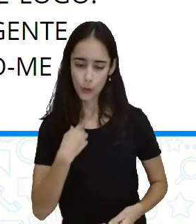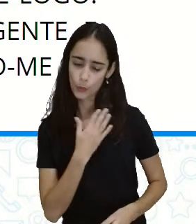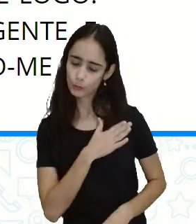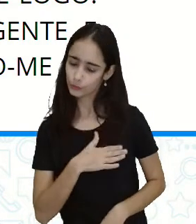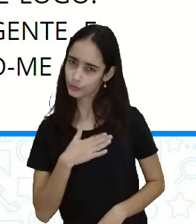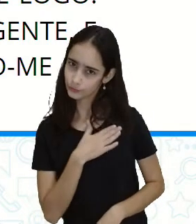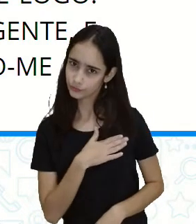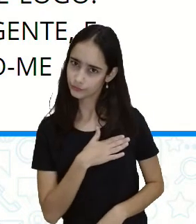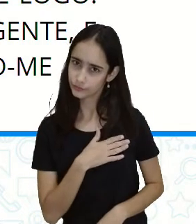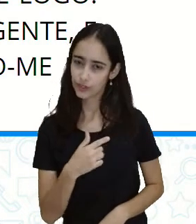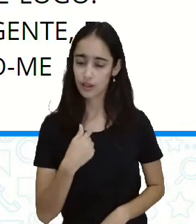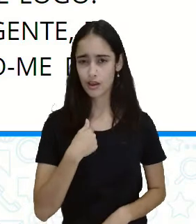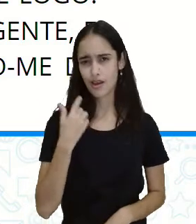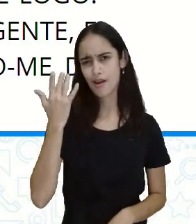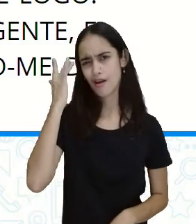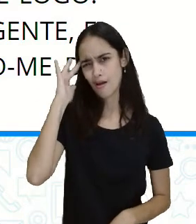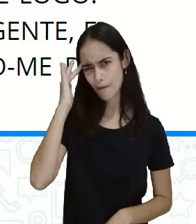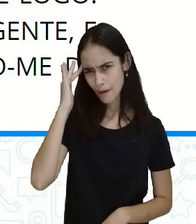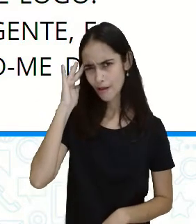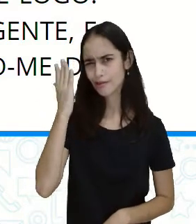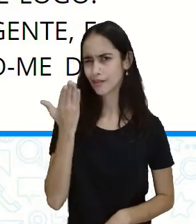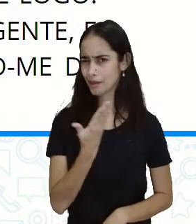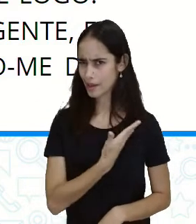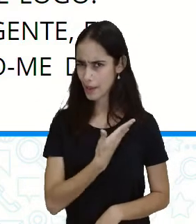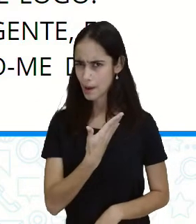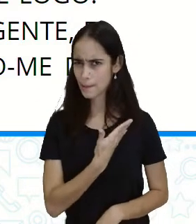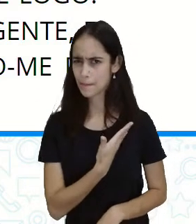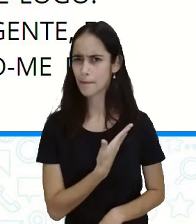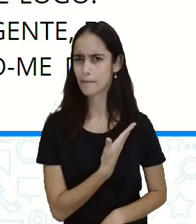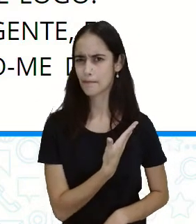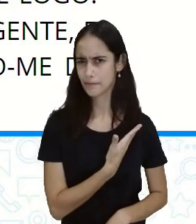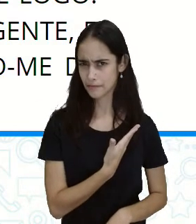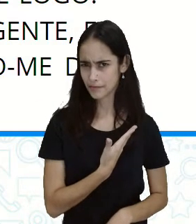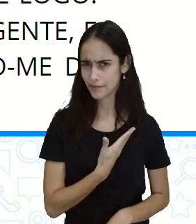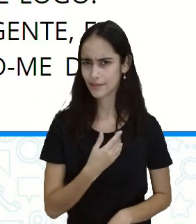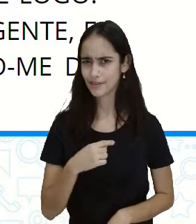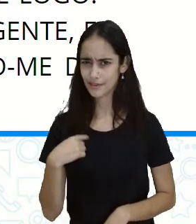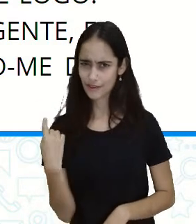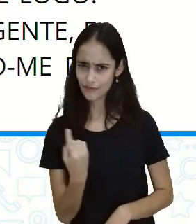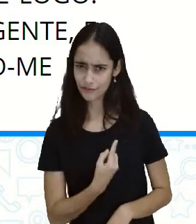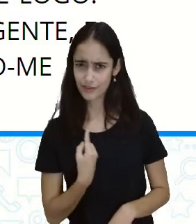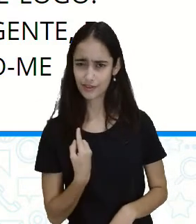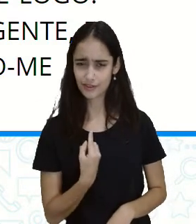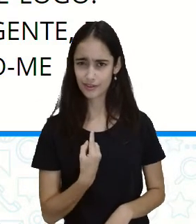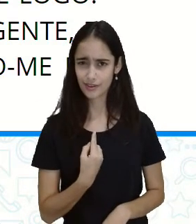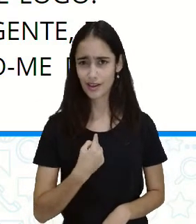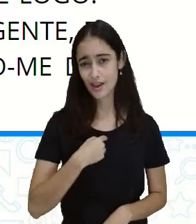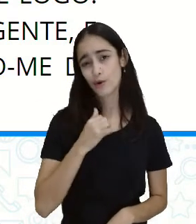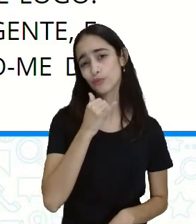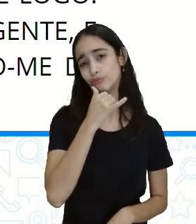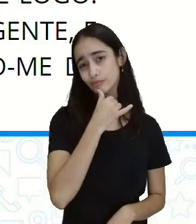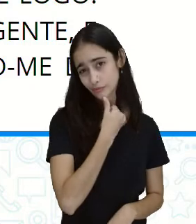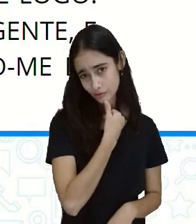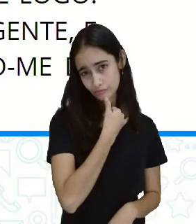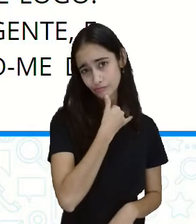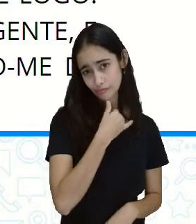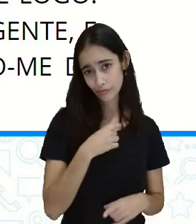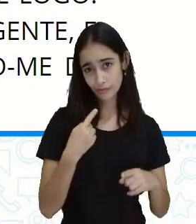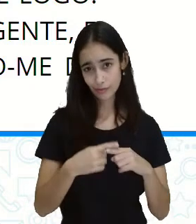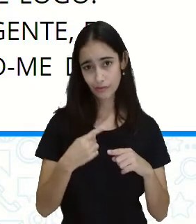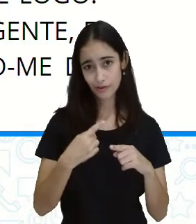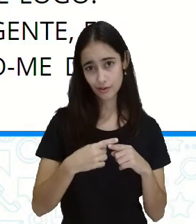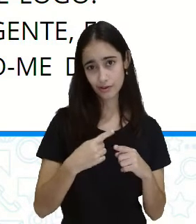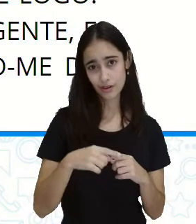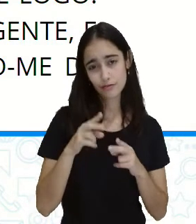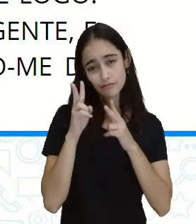Devia ser um desses bons amigos da nossa gente. Eu fiquei muito triste porque ele estava dormindo, o que